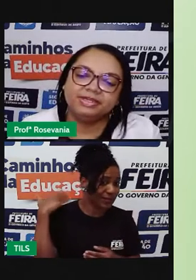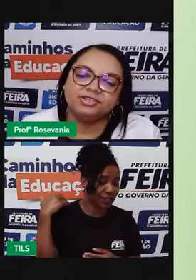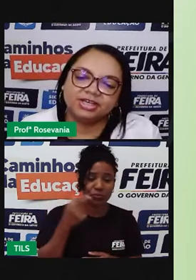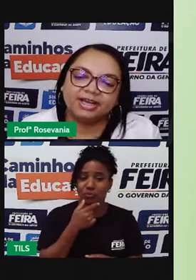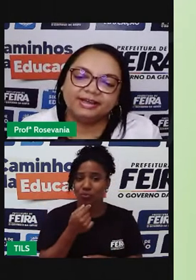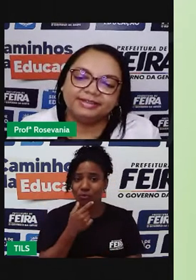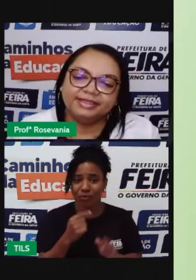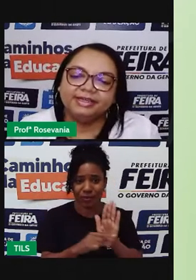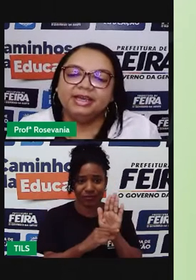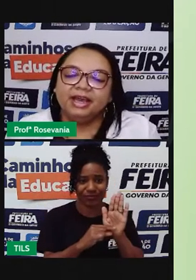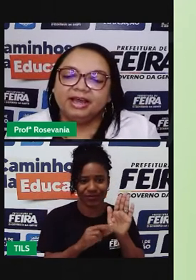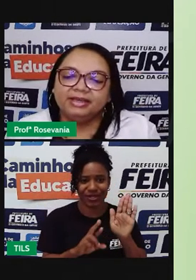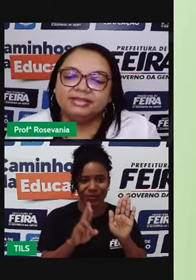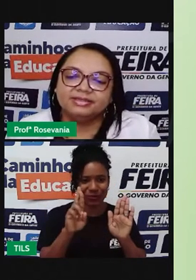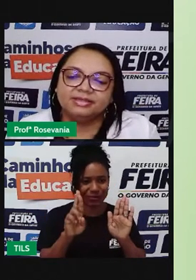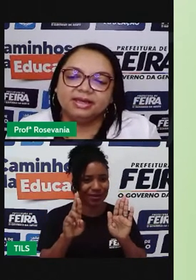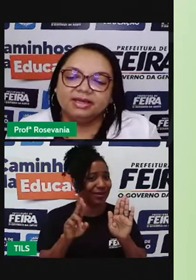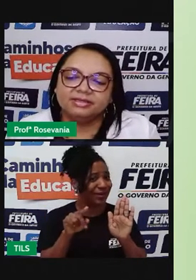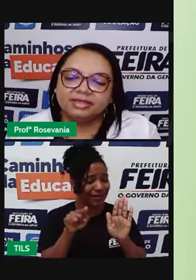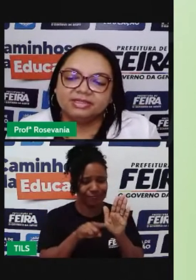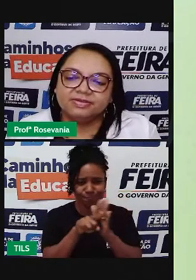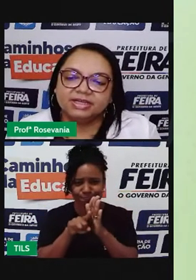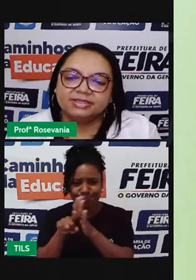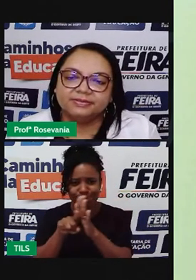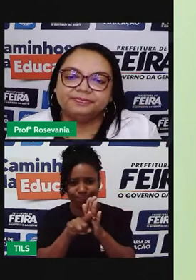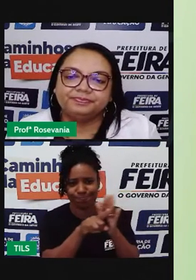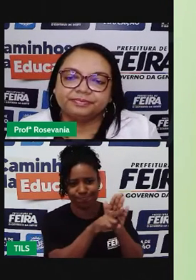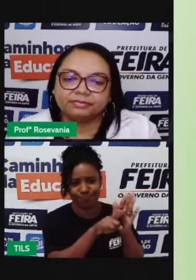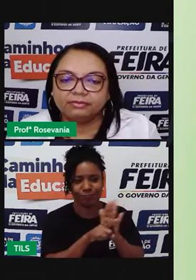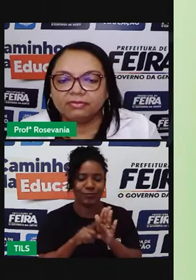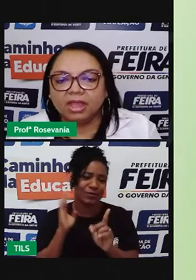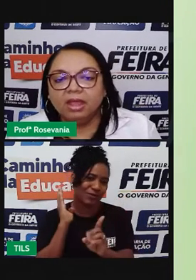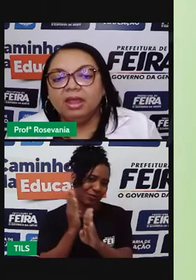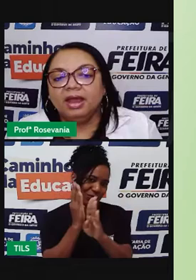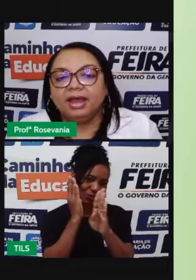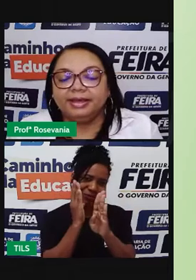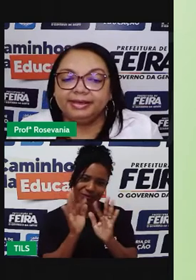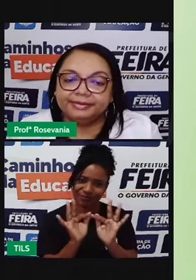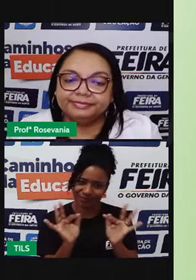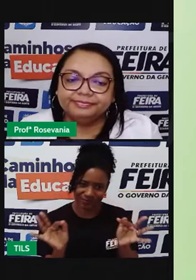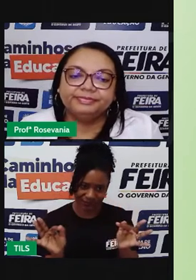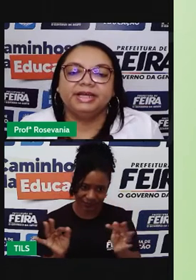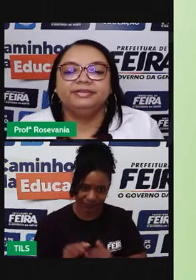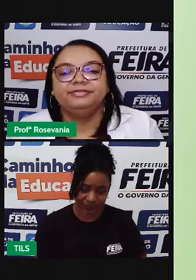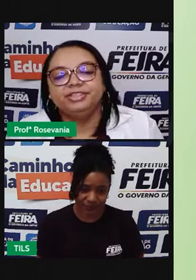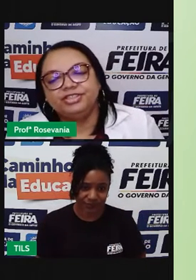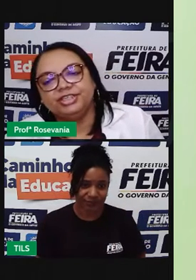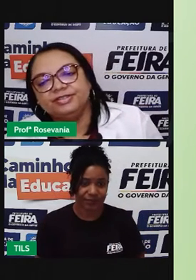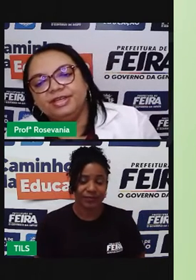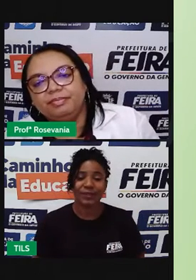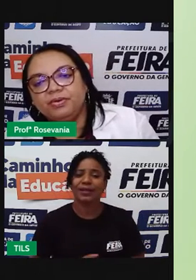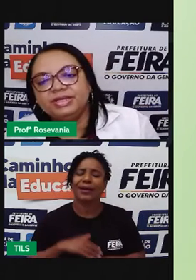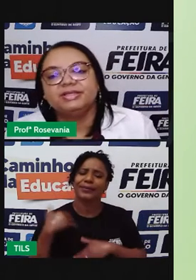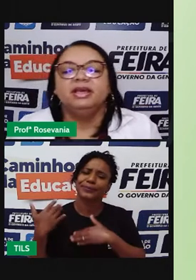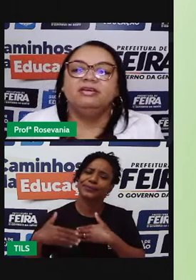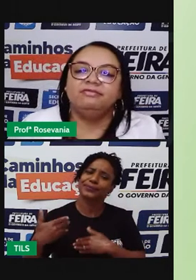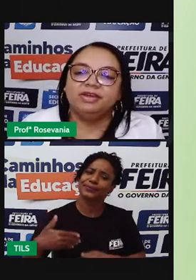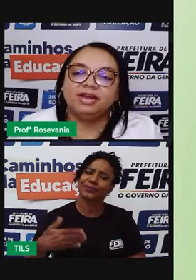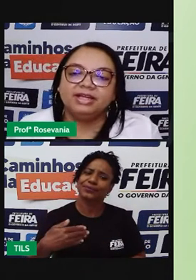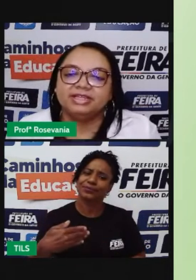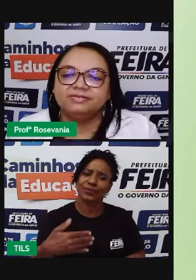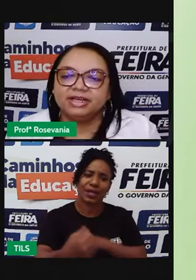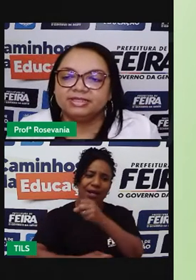época para poder enxergar, né, a essa classificação. Aí, né, 20 anos depois,